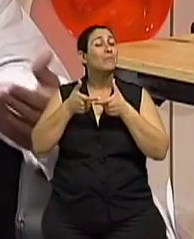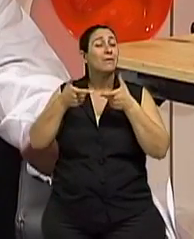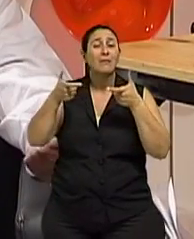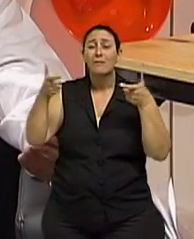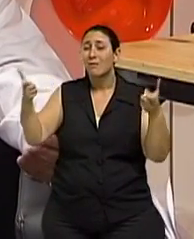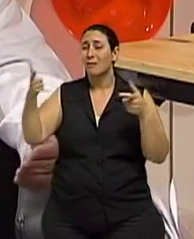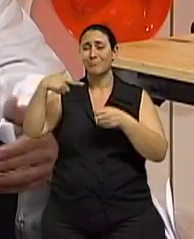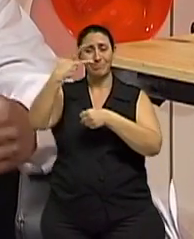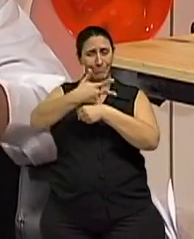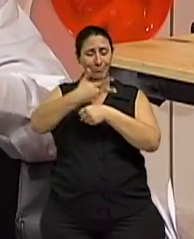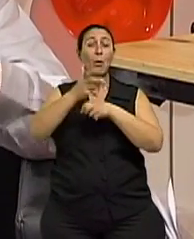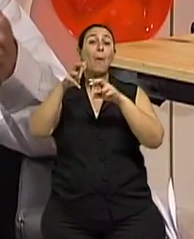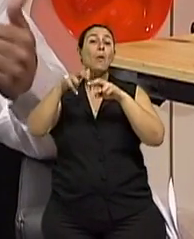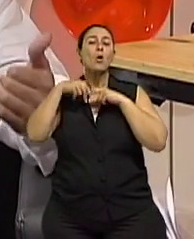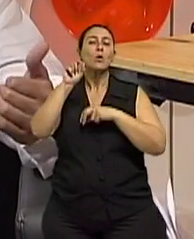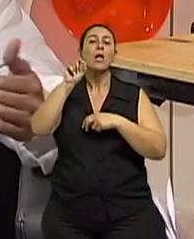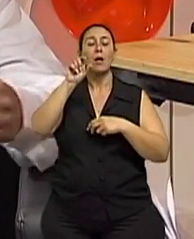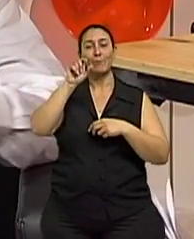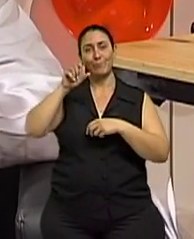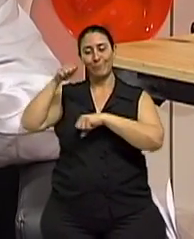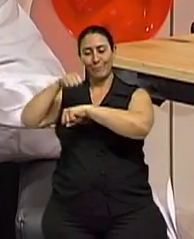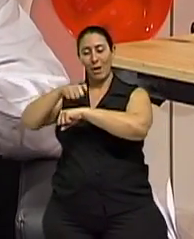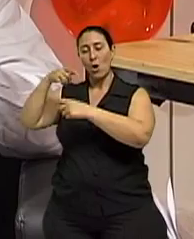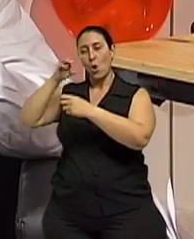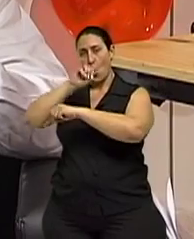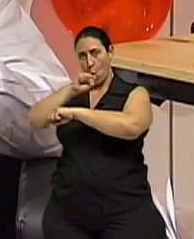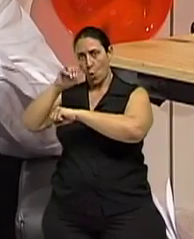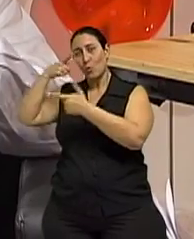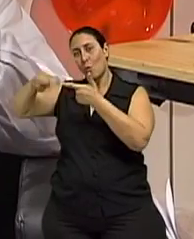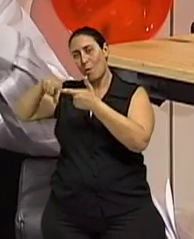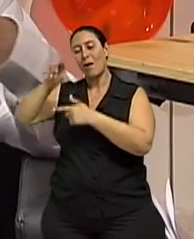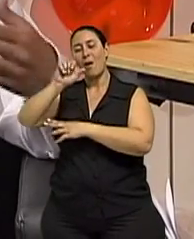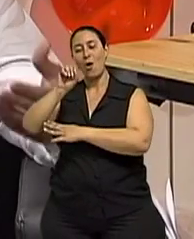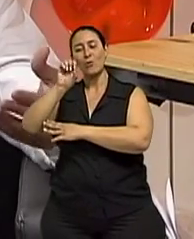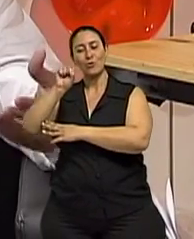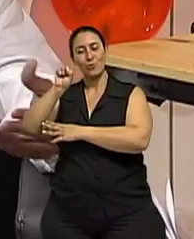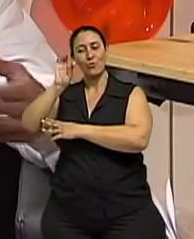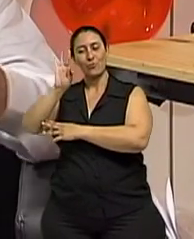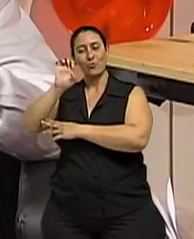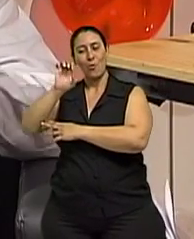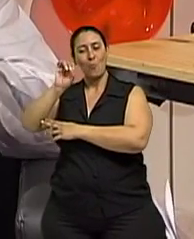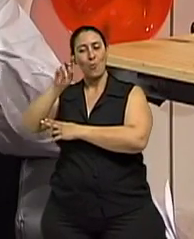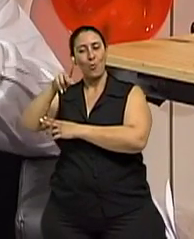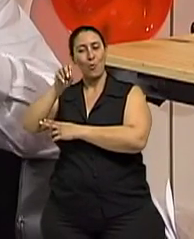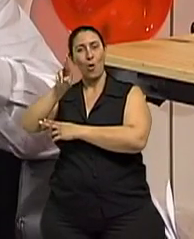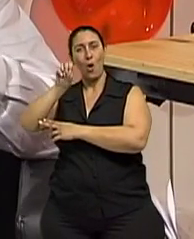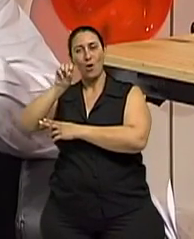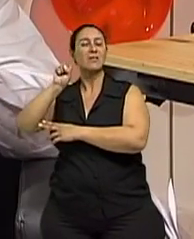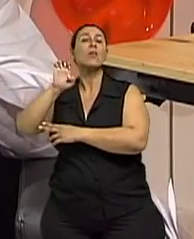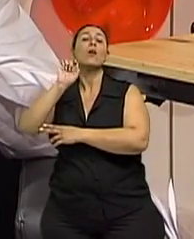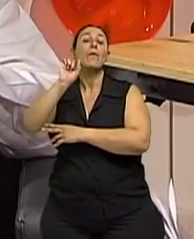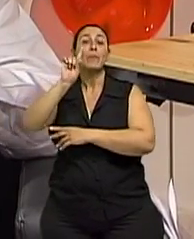hoje, em virtude da osteoporose, ele acaba caindo, tem fraturas. Então, a prótese de quadril acaba sendo utilizada também, né? Em grande